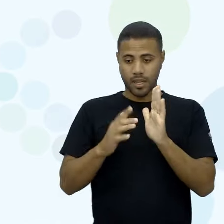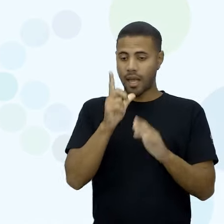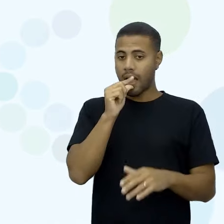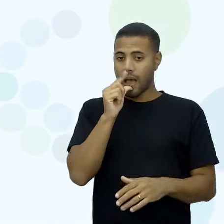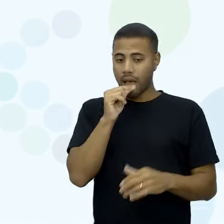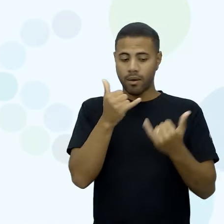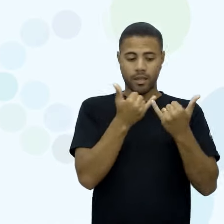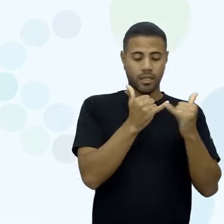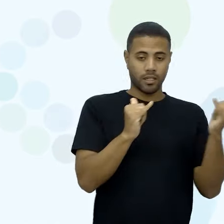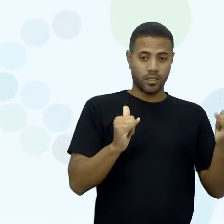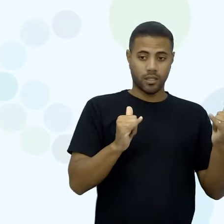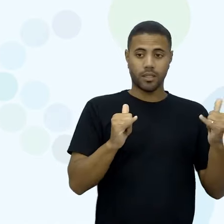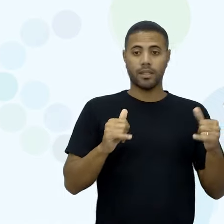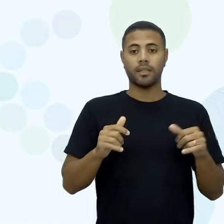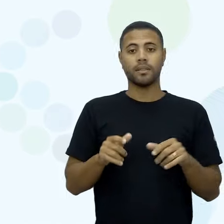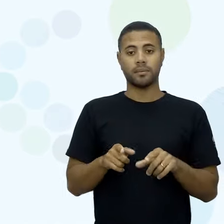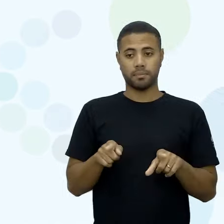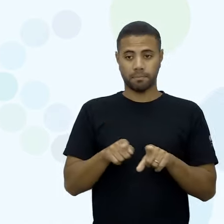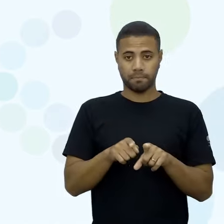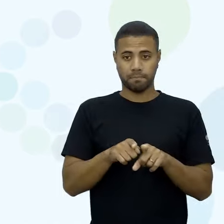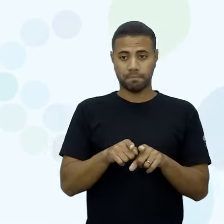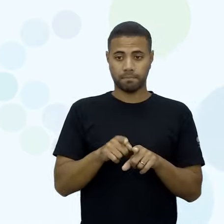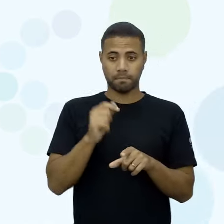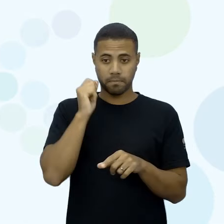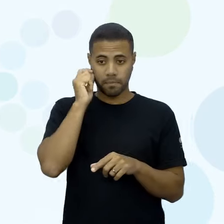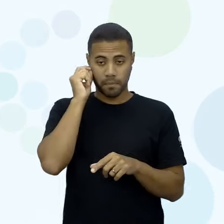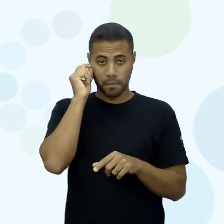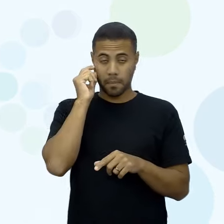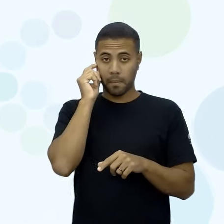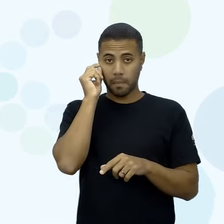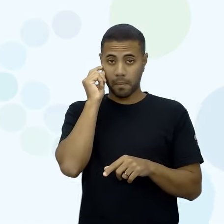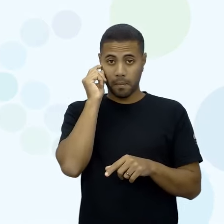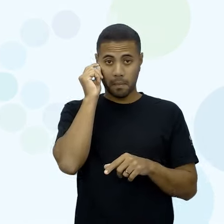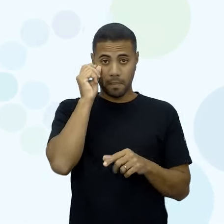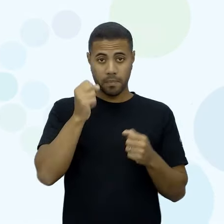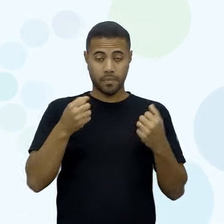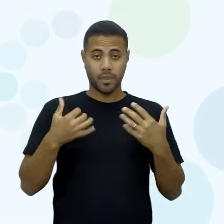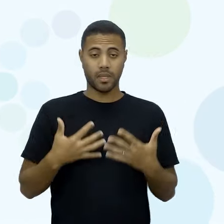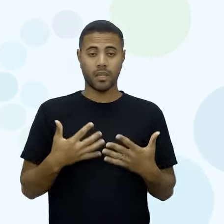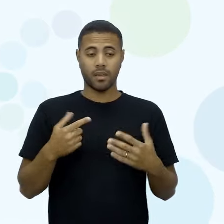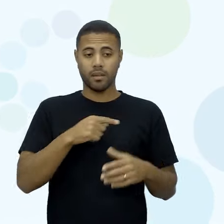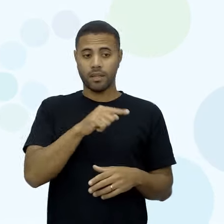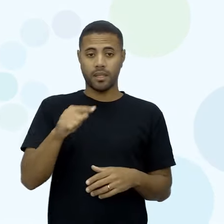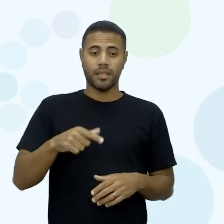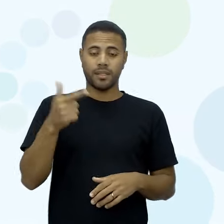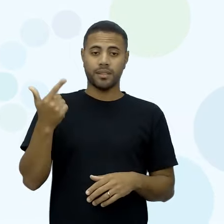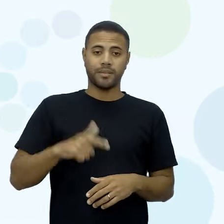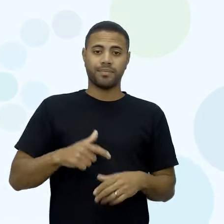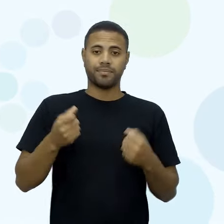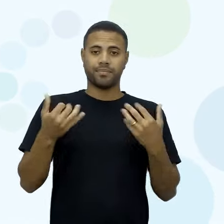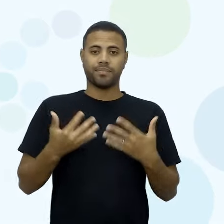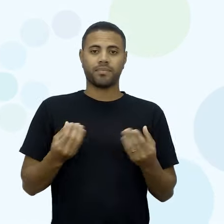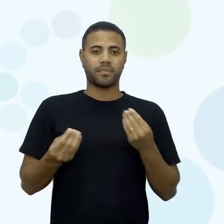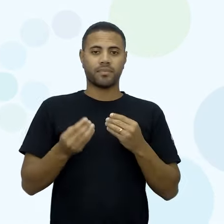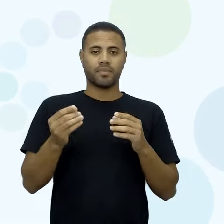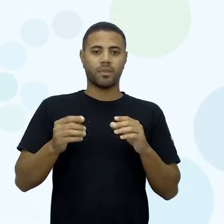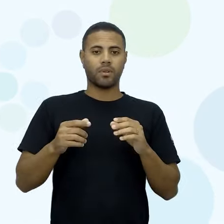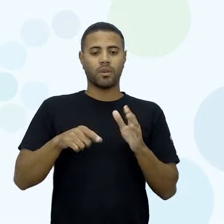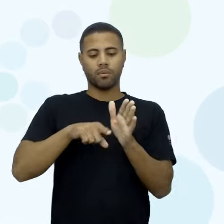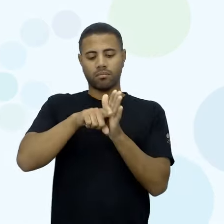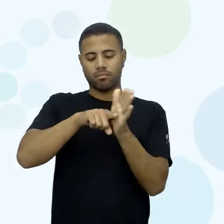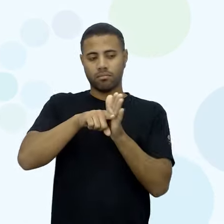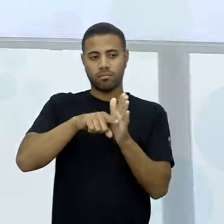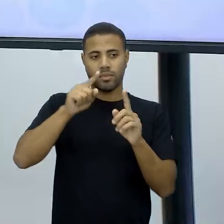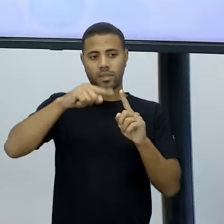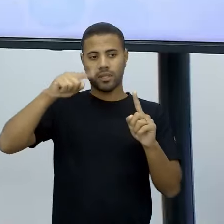e o componente curricular aí tão exaustivamente, né, repetido aí para vocês, A estatística na saúde pública